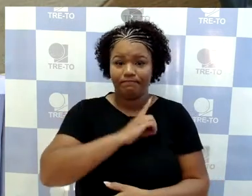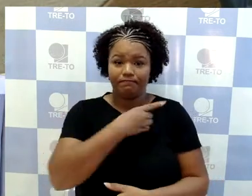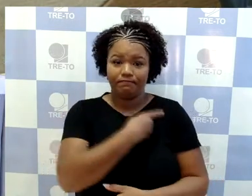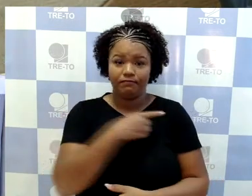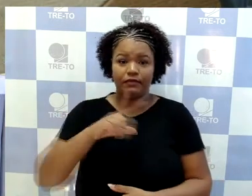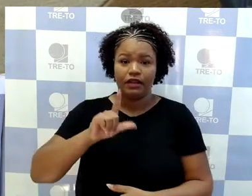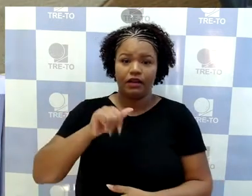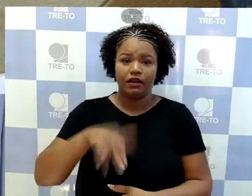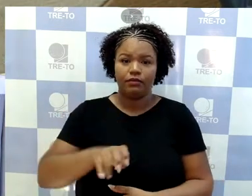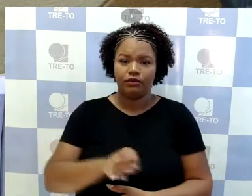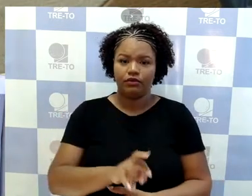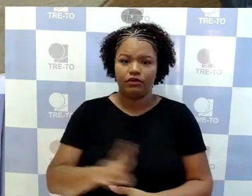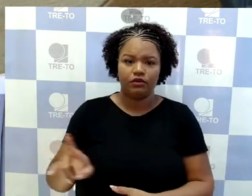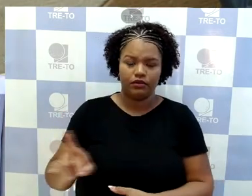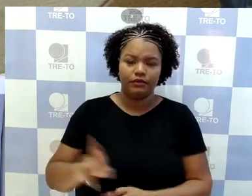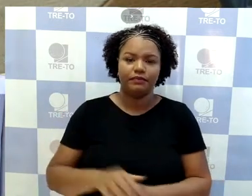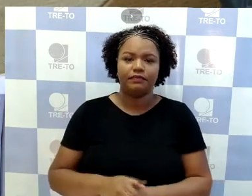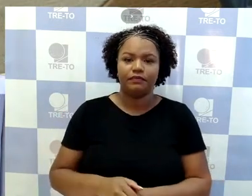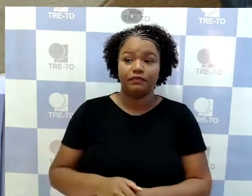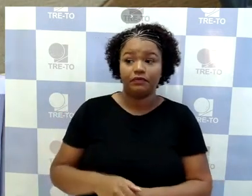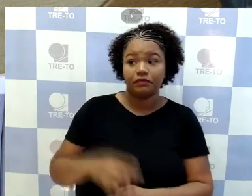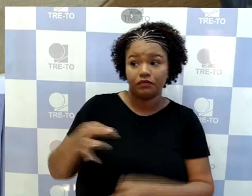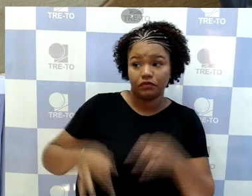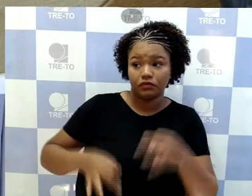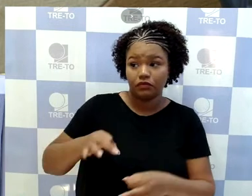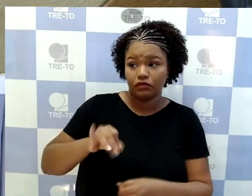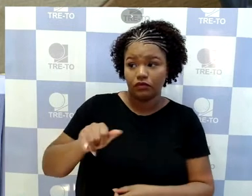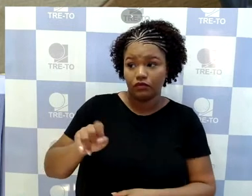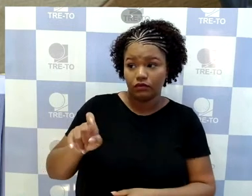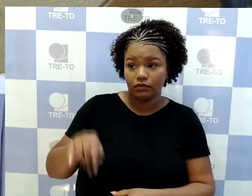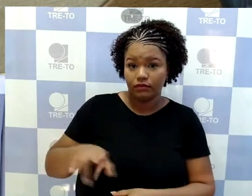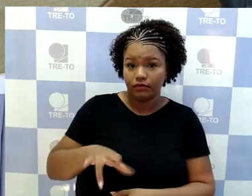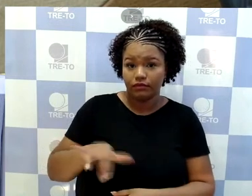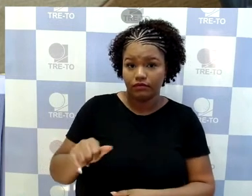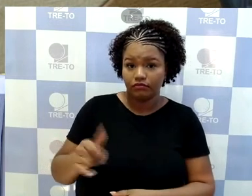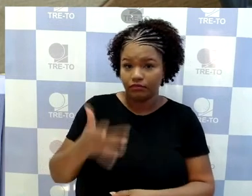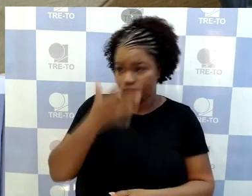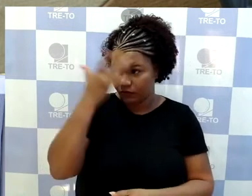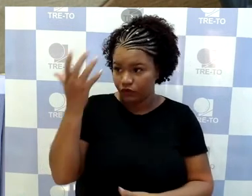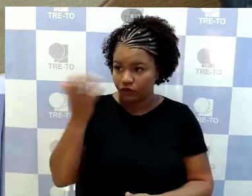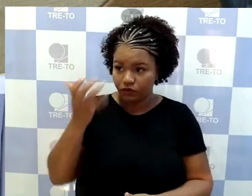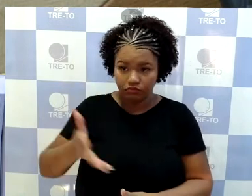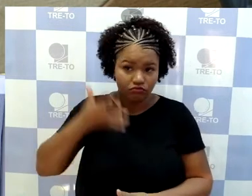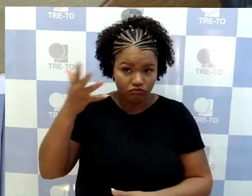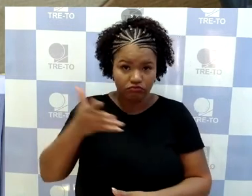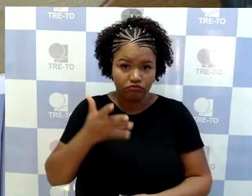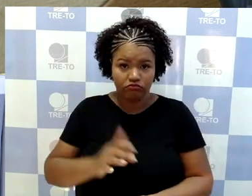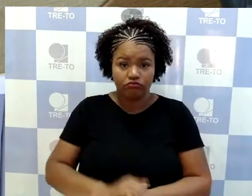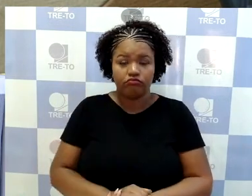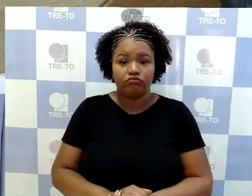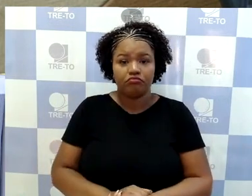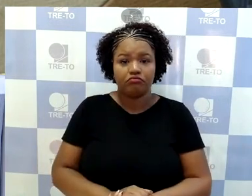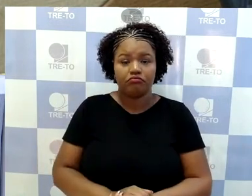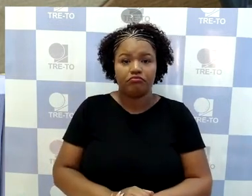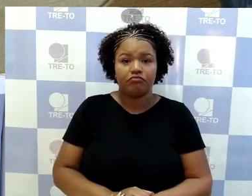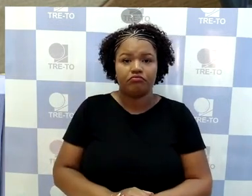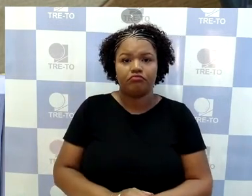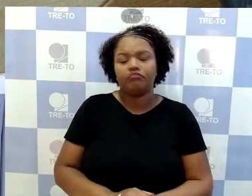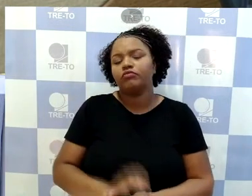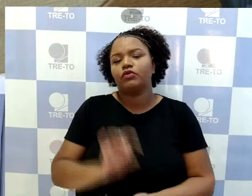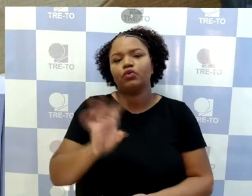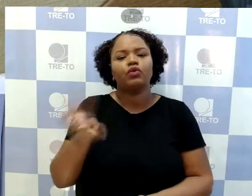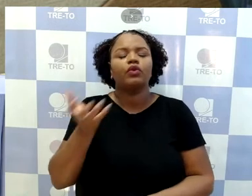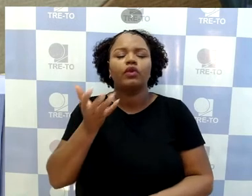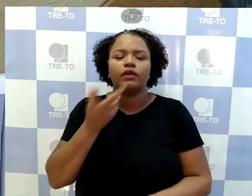doutor Zé Maria, mais alguém que quer fazer uso da palavra? não havendo, só quero dizer